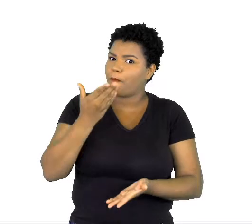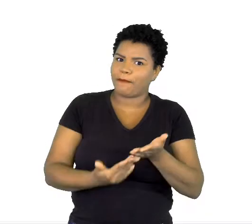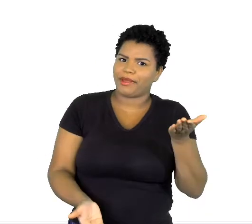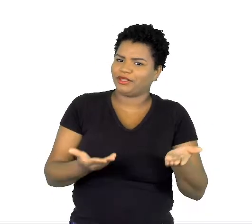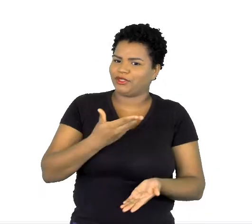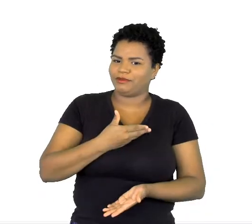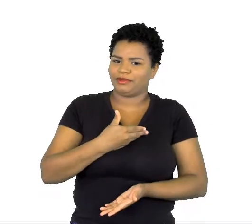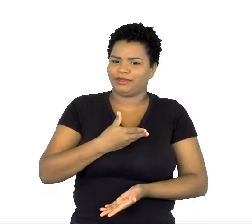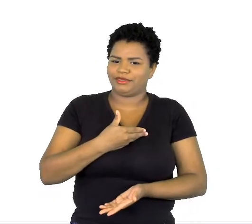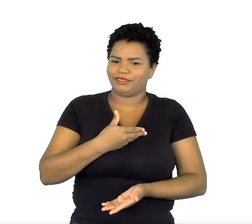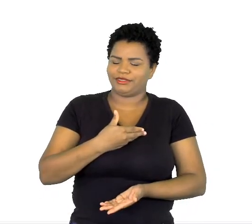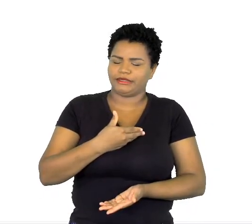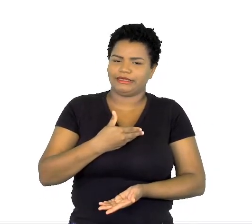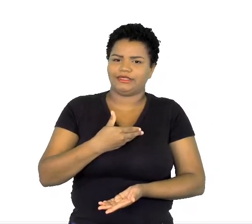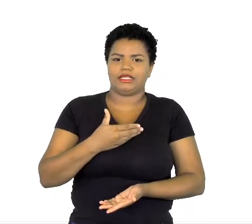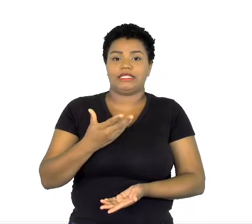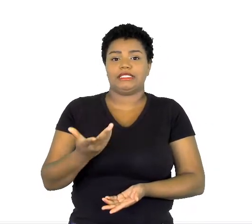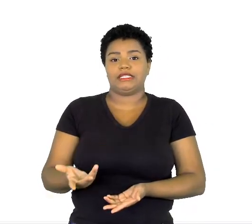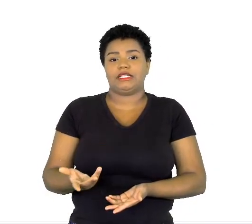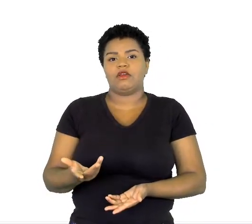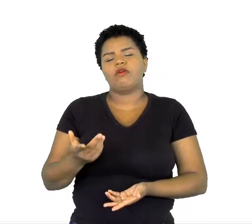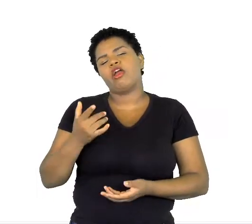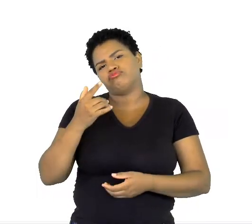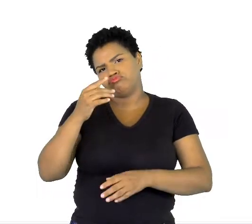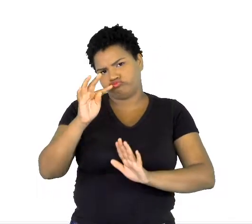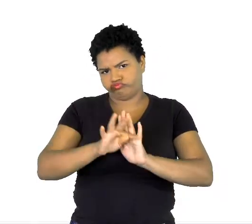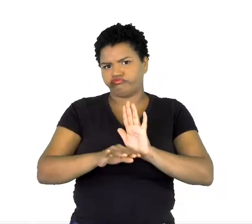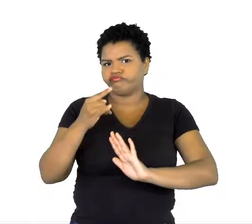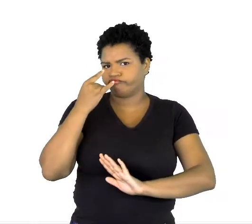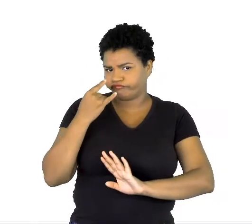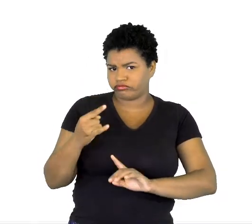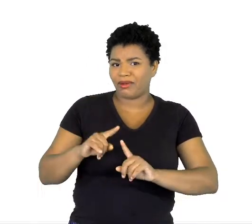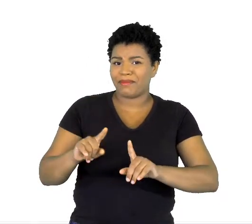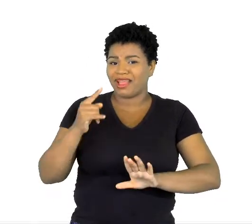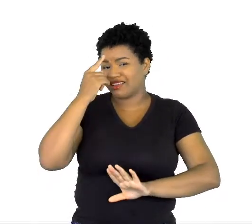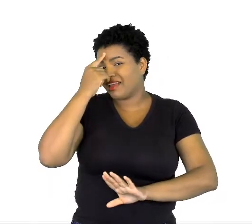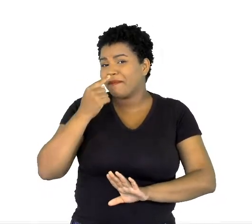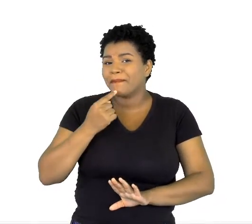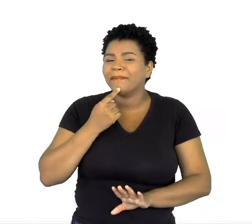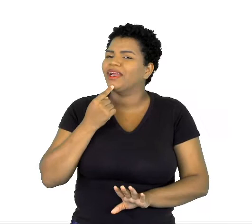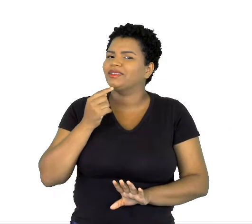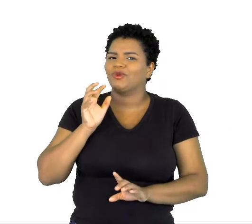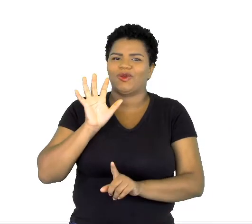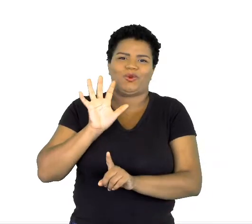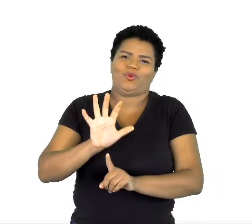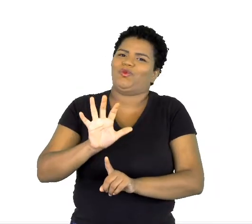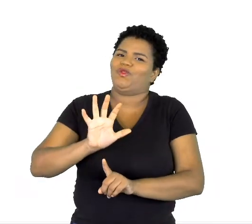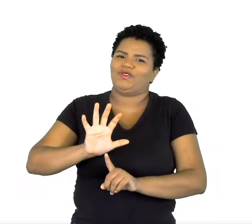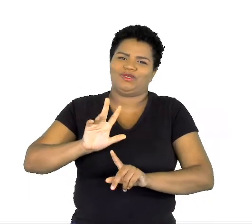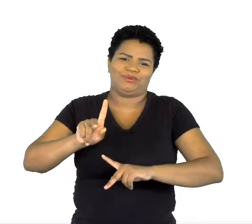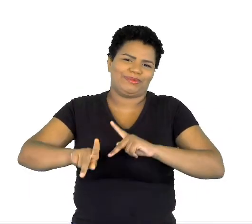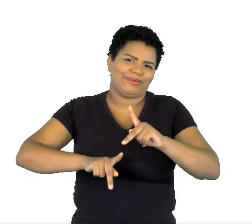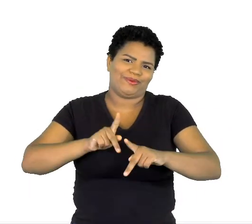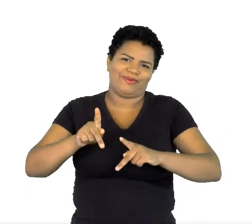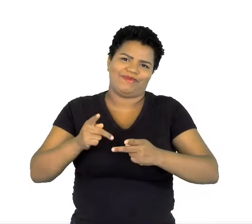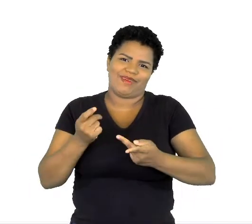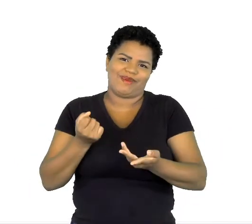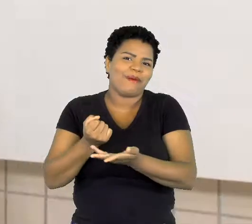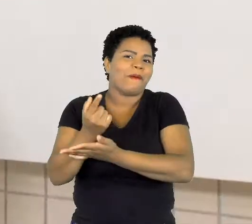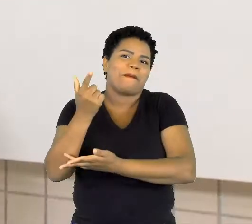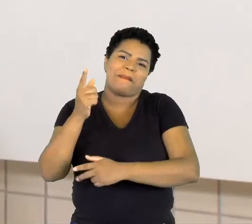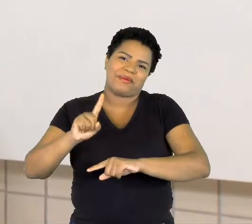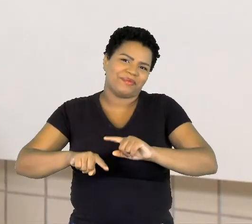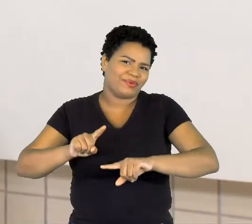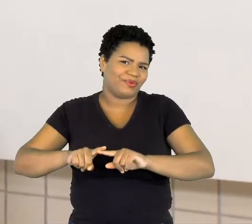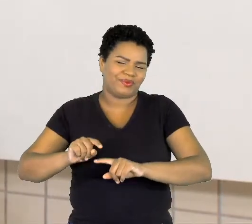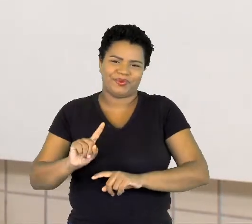chamativo, porém, a imagem dela não vai convencer o seu público a adquirir o produto.